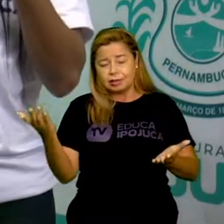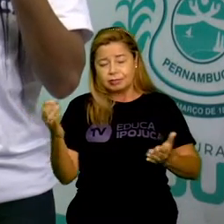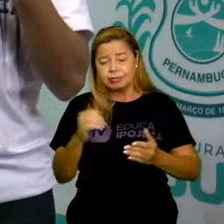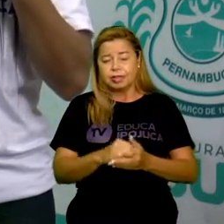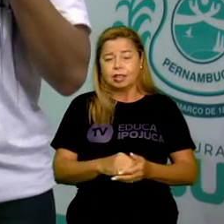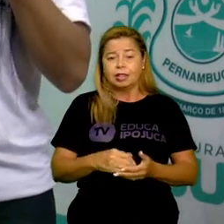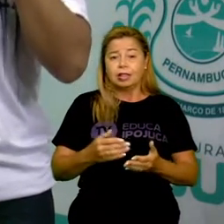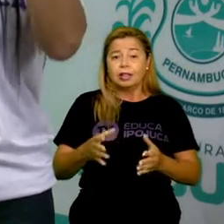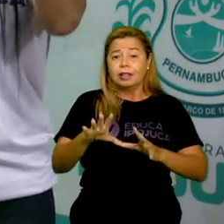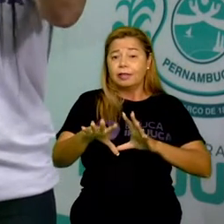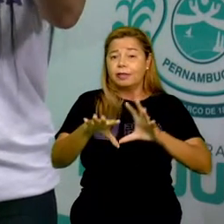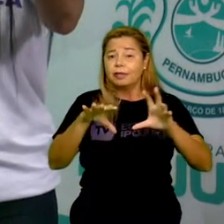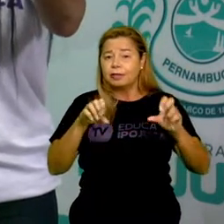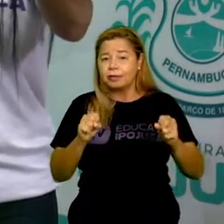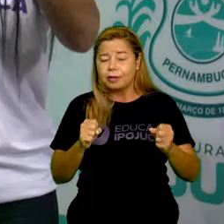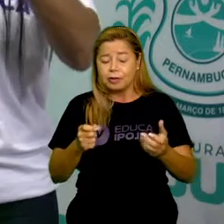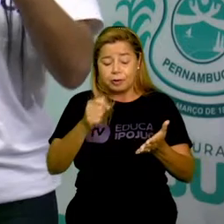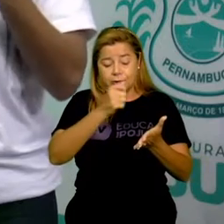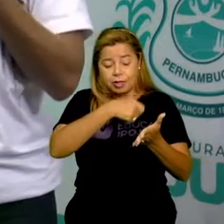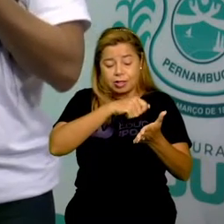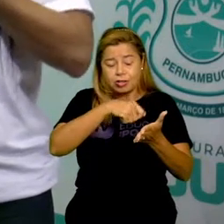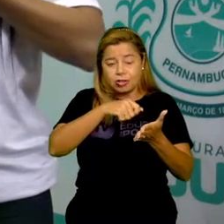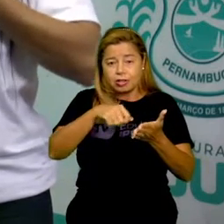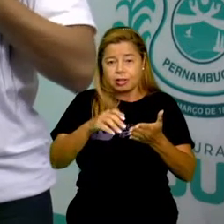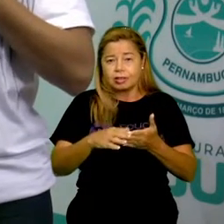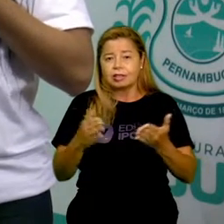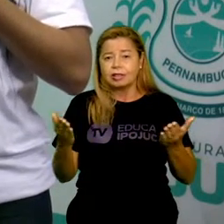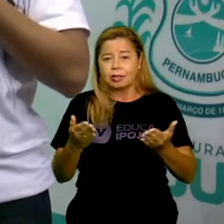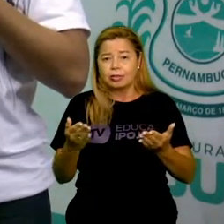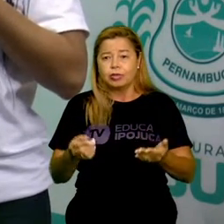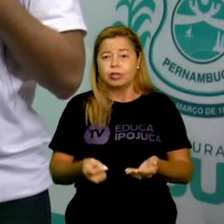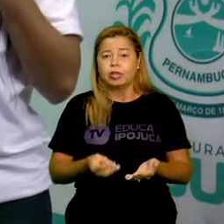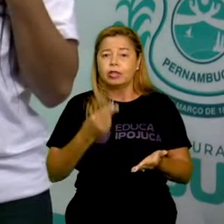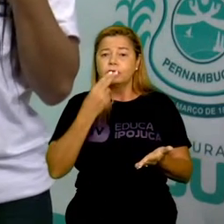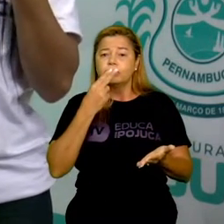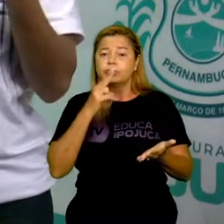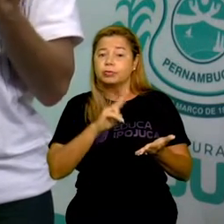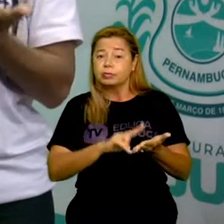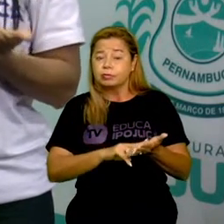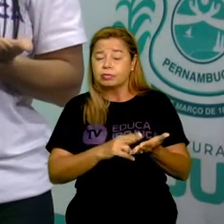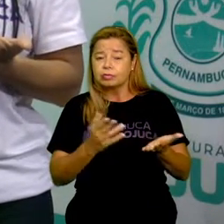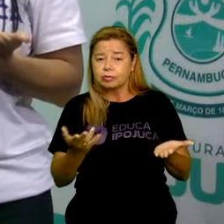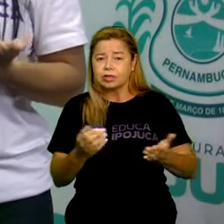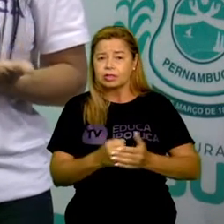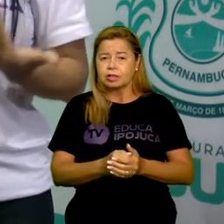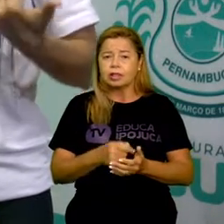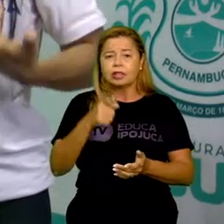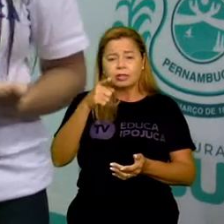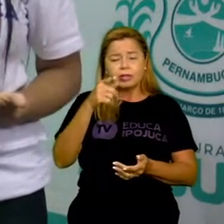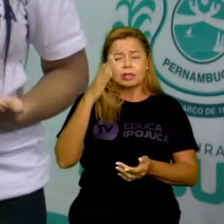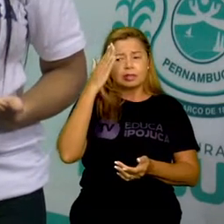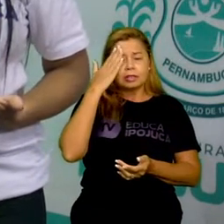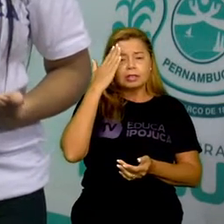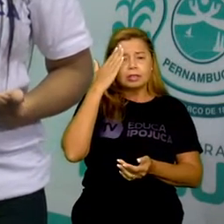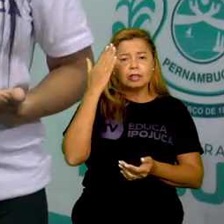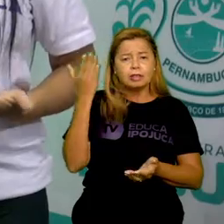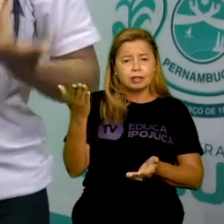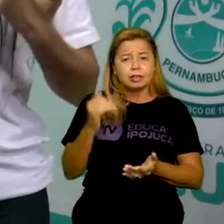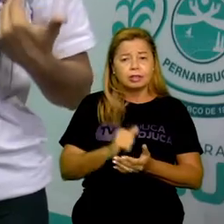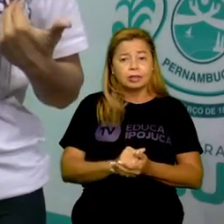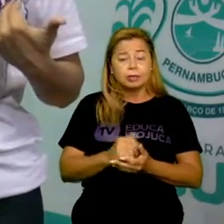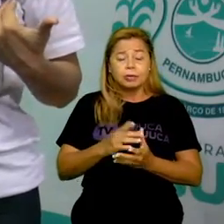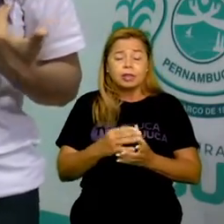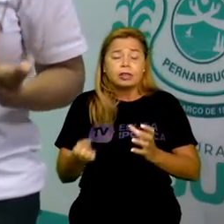se comunica, eu escrevo uma carta para você, você vai entender aquilo que eu quero lhe dizer, tudo que eu quero me expressar. E teve em origem.